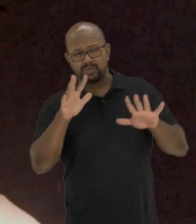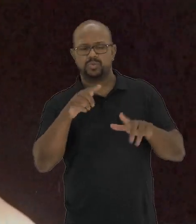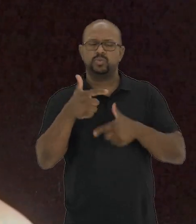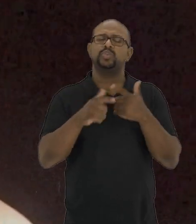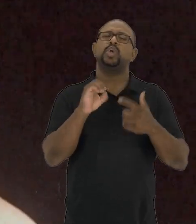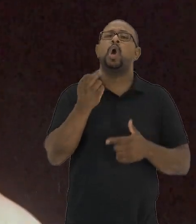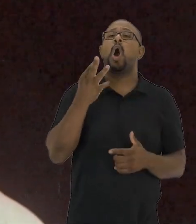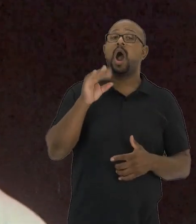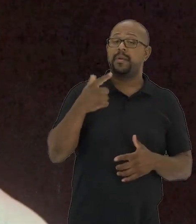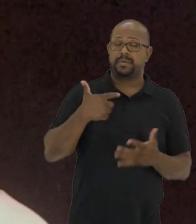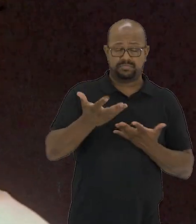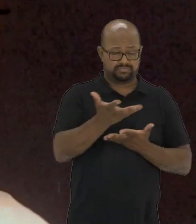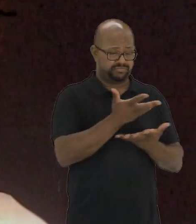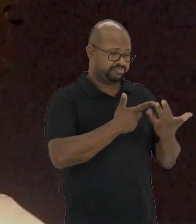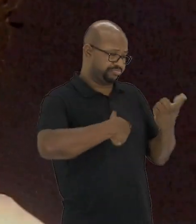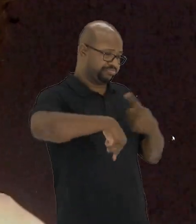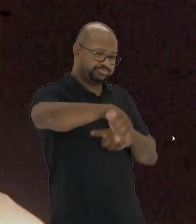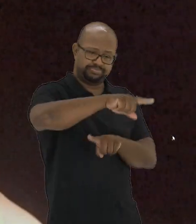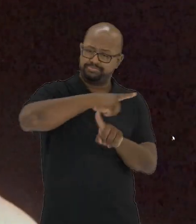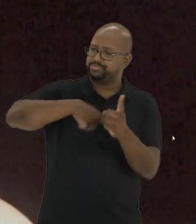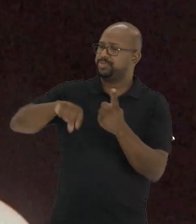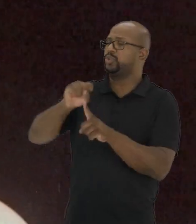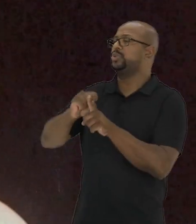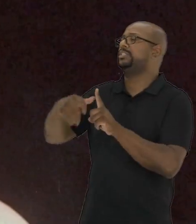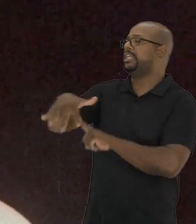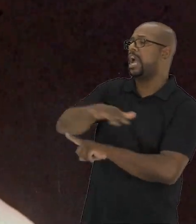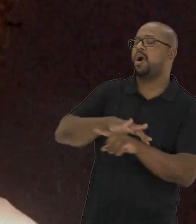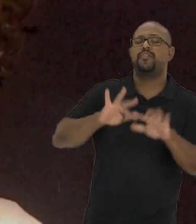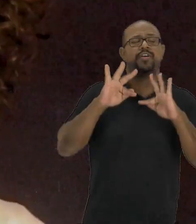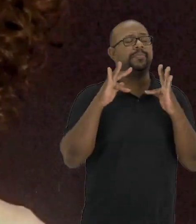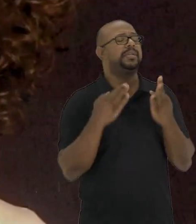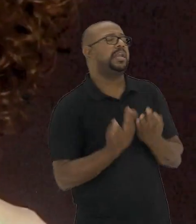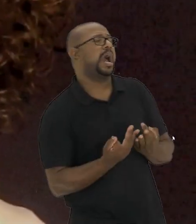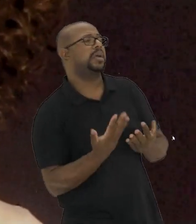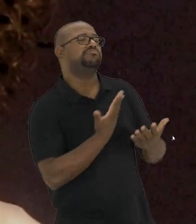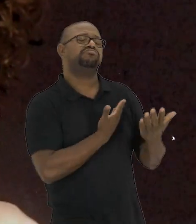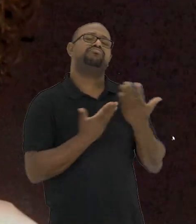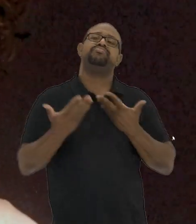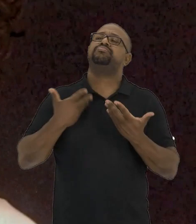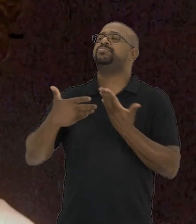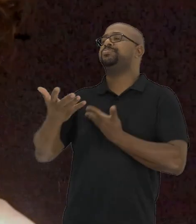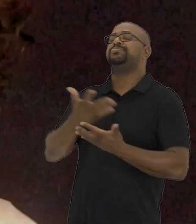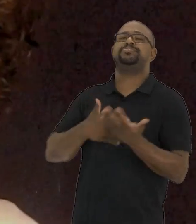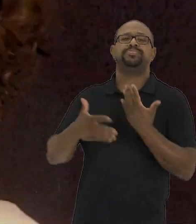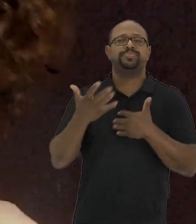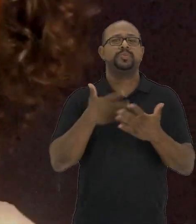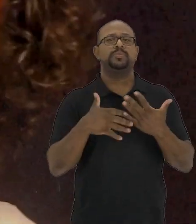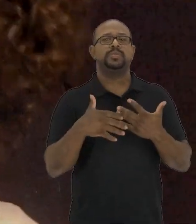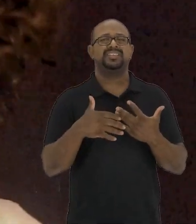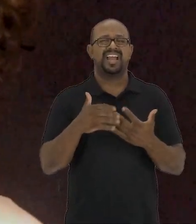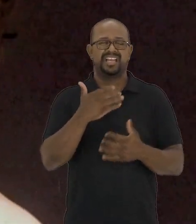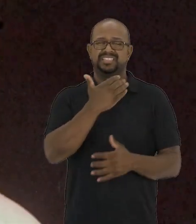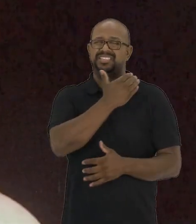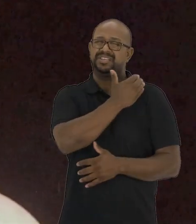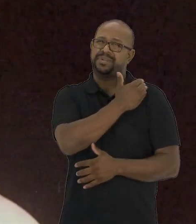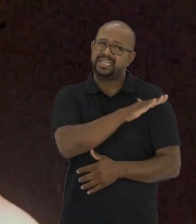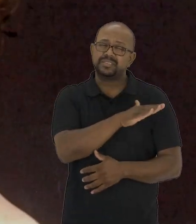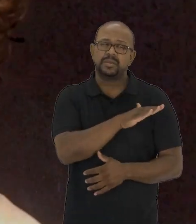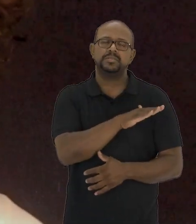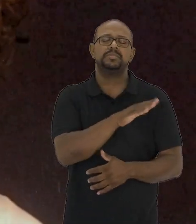ou de obra nos nossos convívios sociais, nas nossas relações familiares ou sociais, de algum modo,